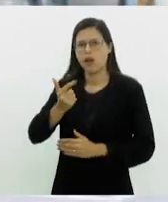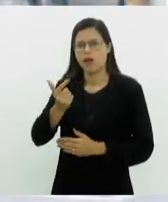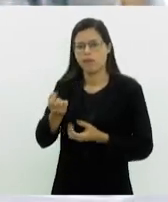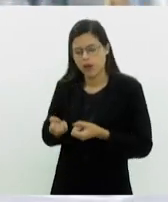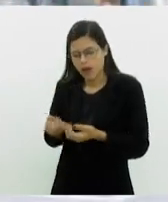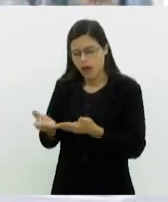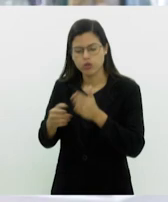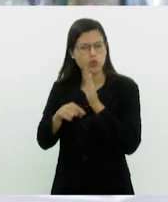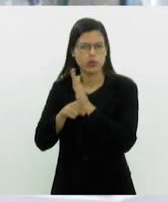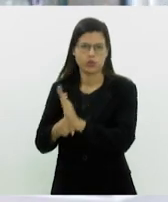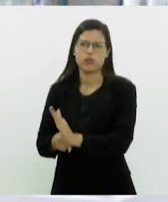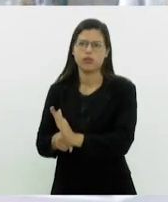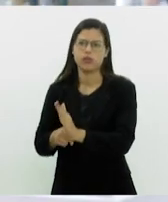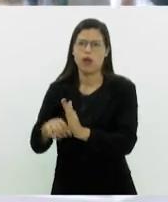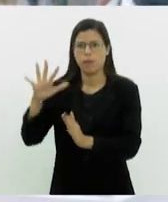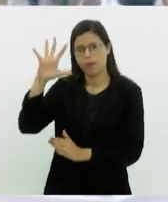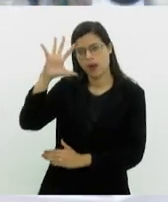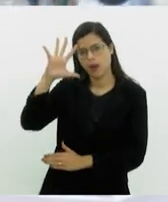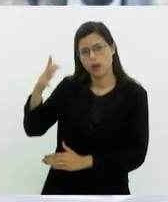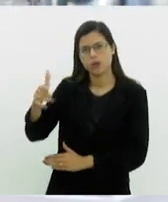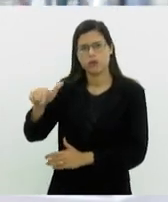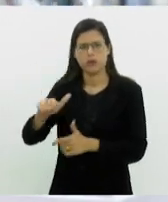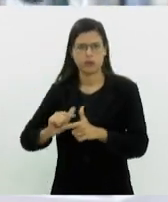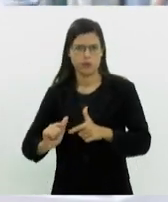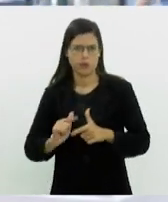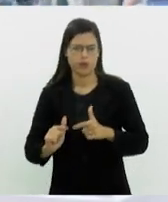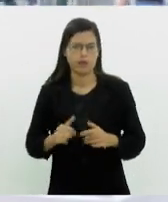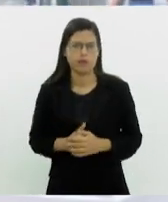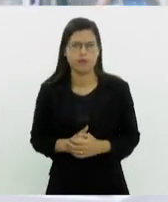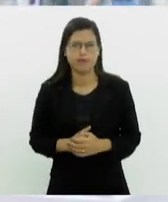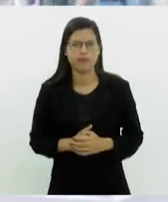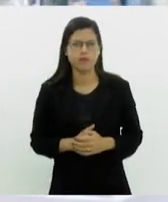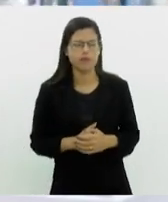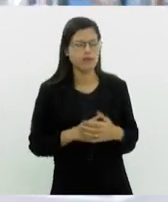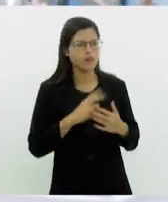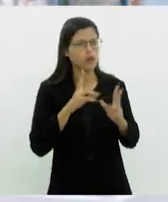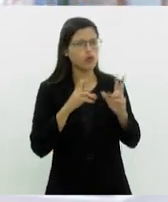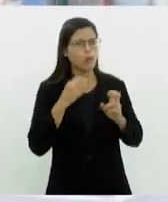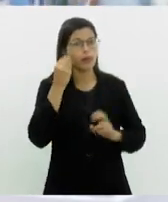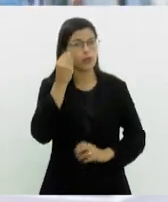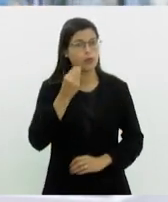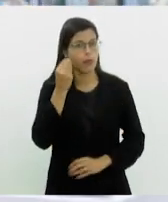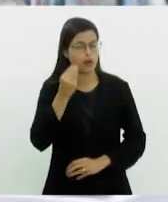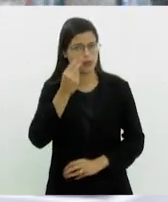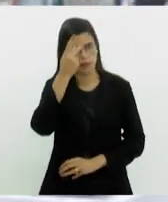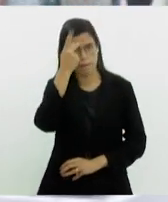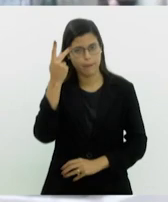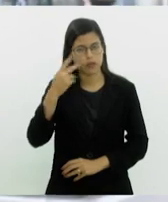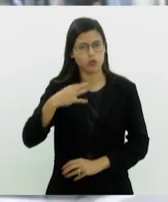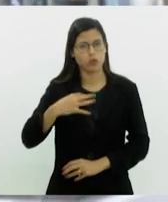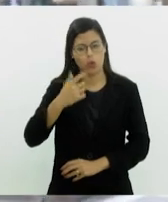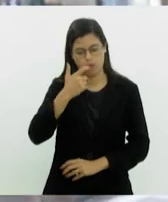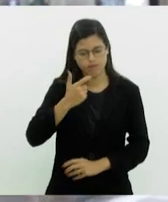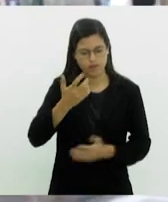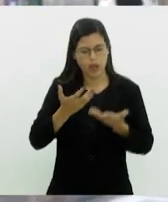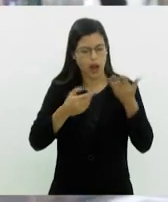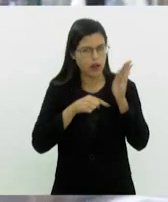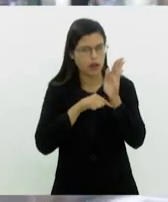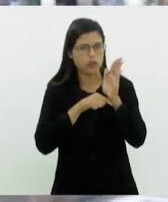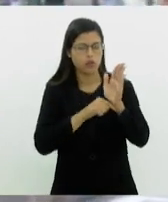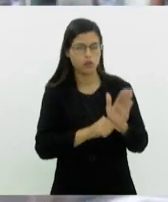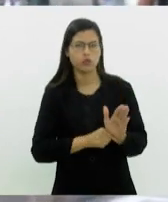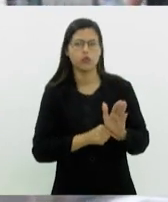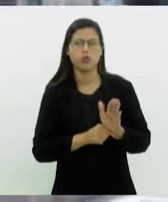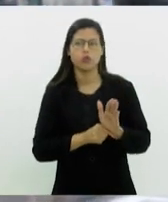contribuir de alguma forma na solução desse desastre. Sobre a experiência dessas pessoas, né? Que procuram ajudar, você disse, na maior